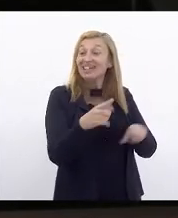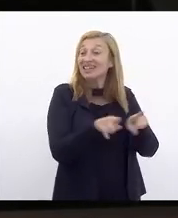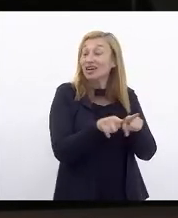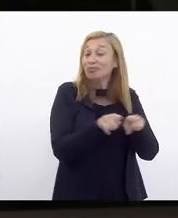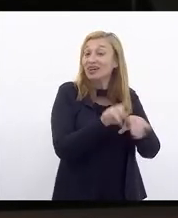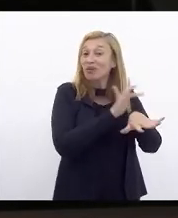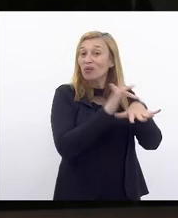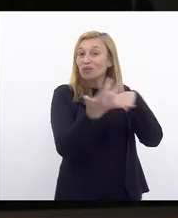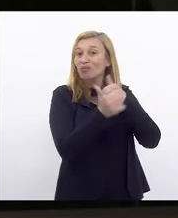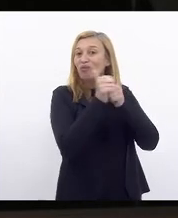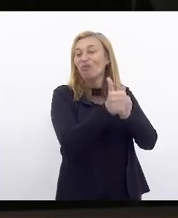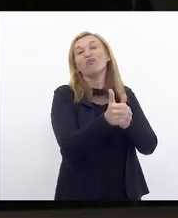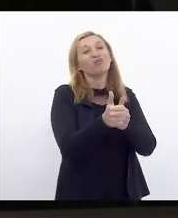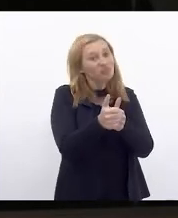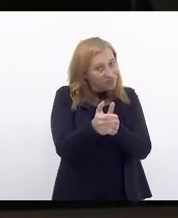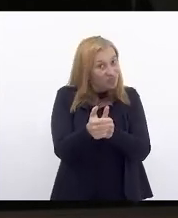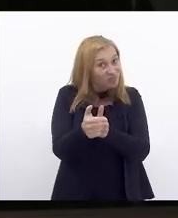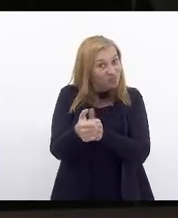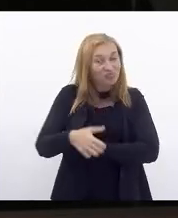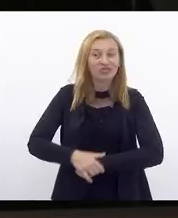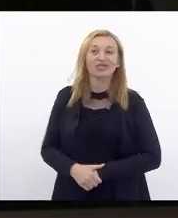que nos acompanham pelas redes sociais.